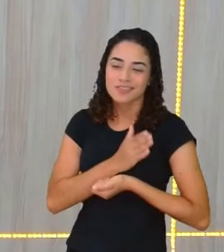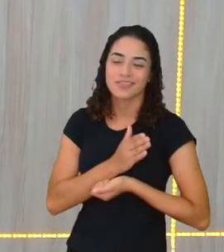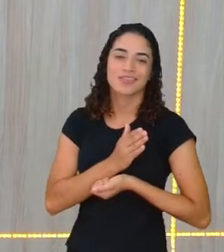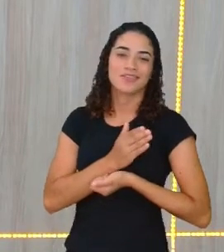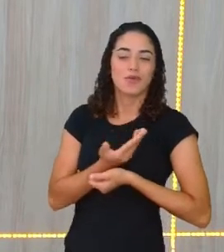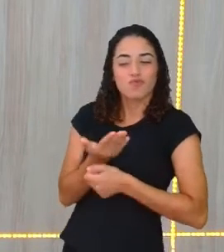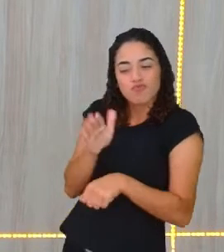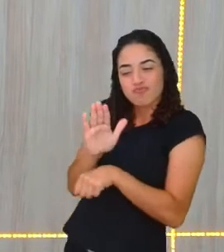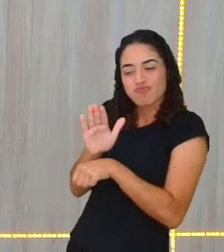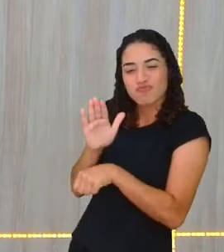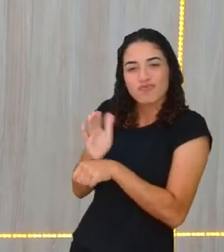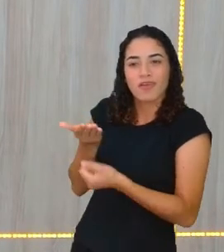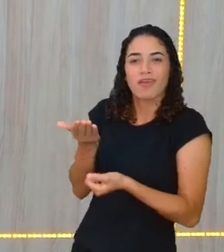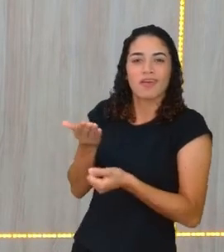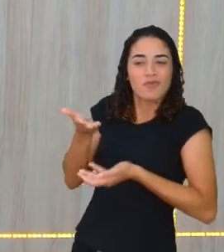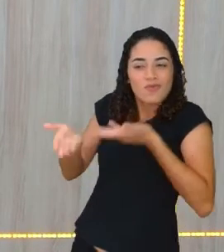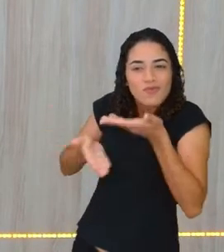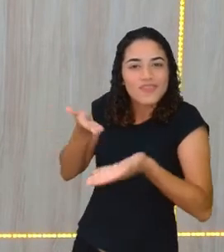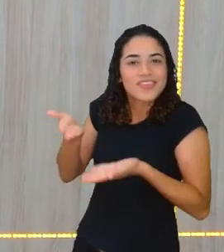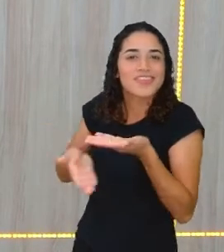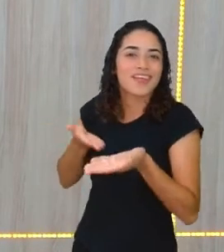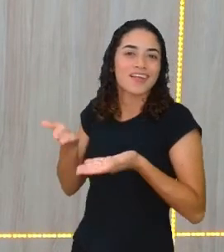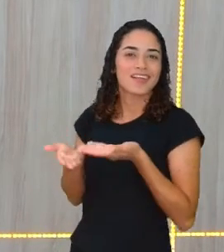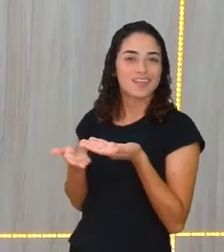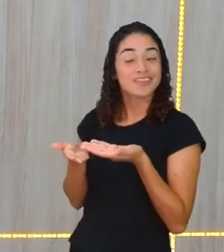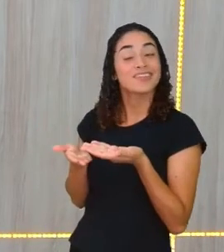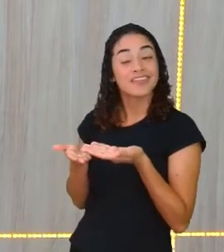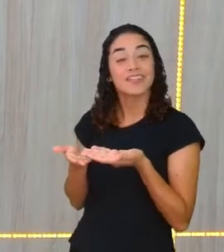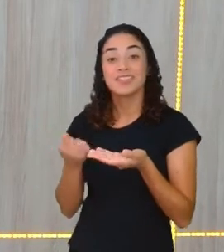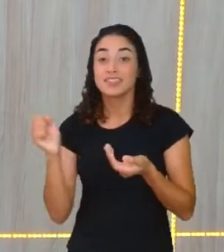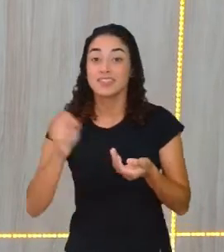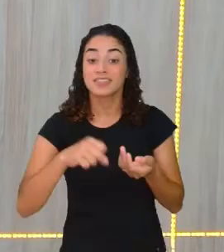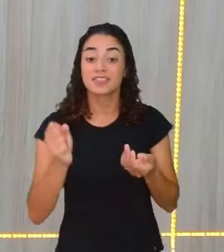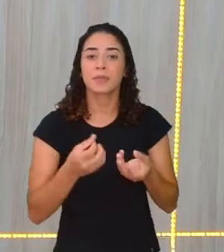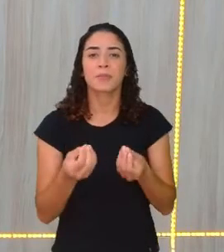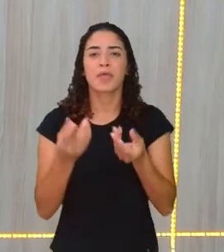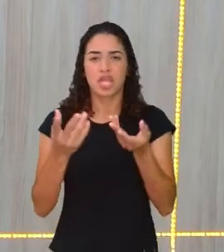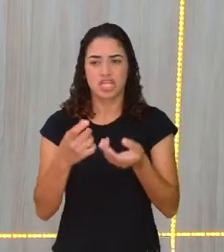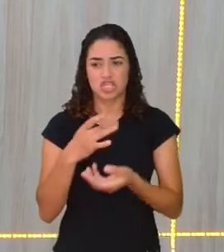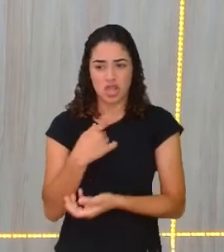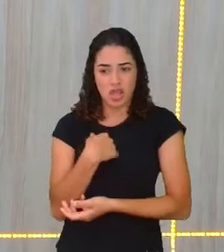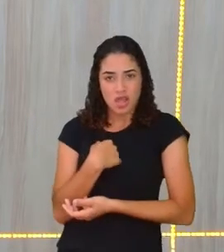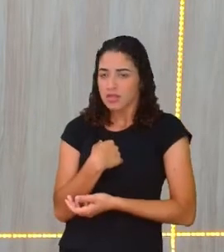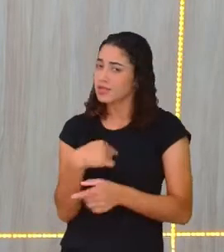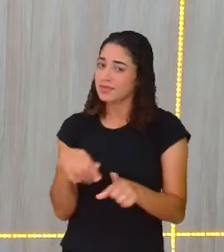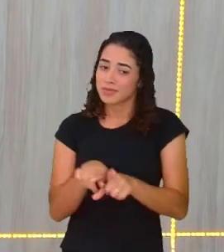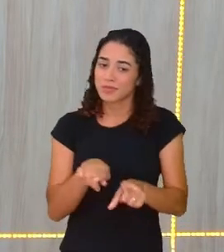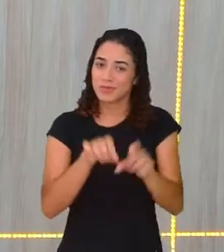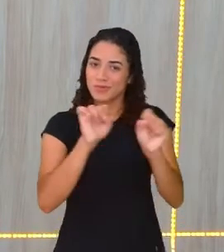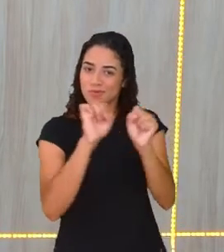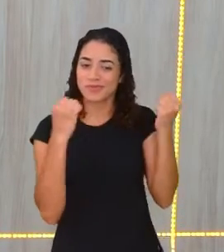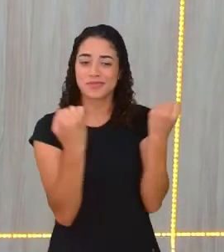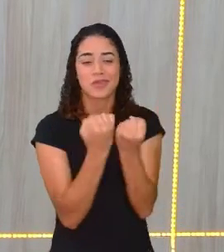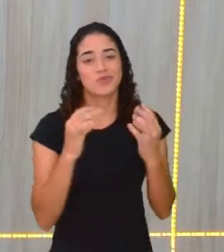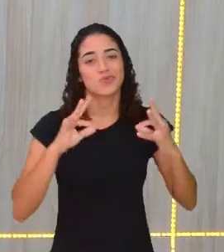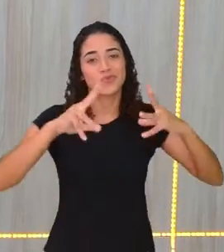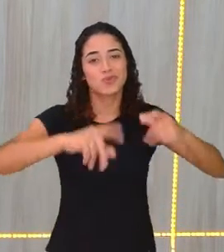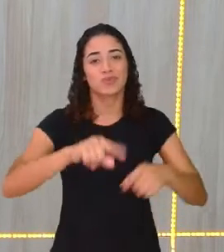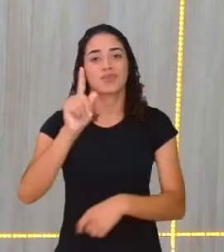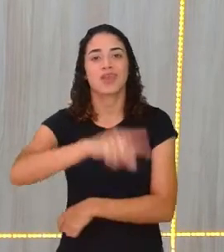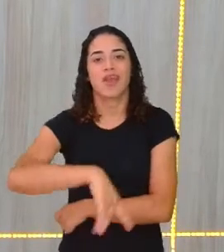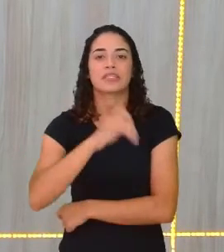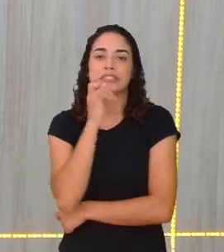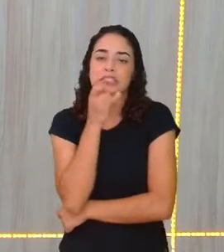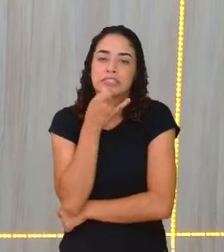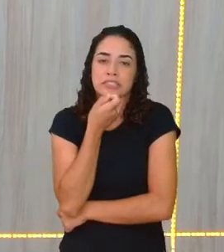acolhidos, sim. Acolhidas pela sociedade, não é? E aí, é muito triste, não é? Quando a gente